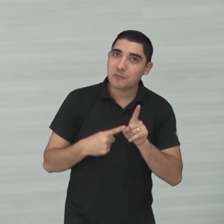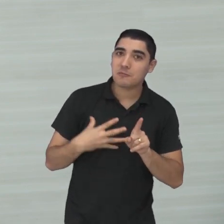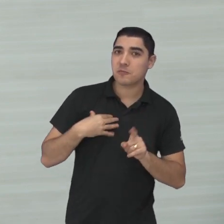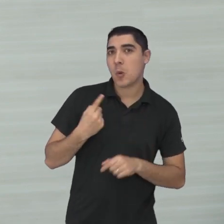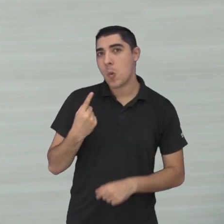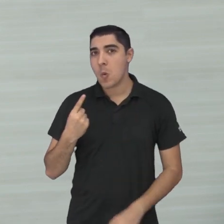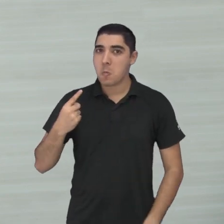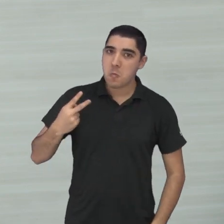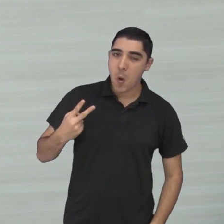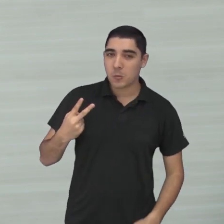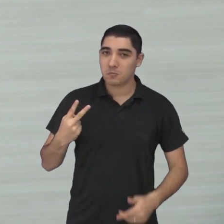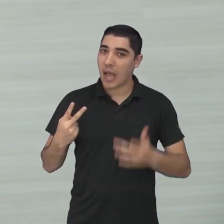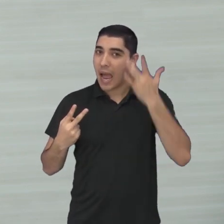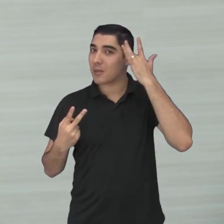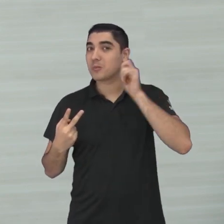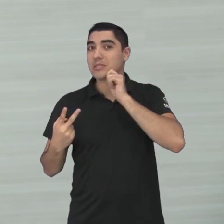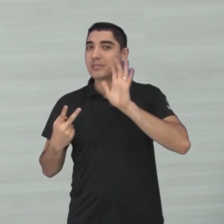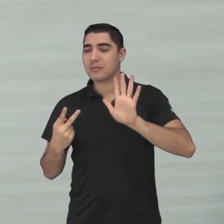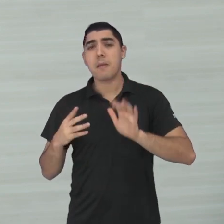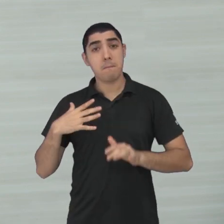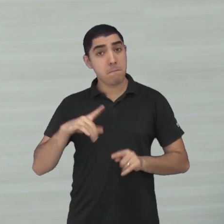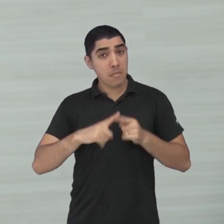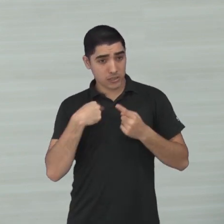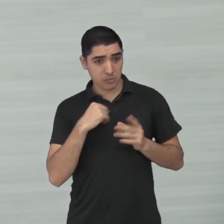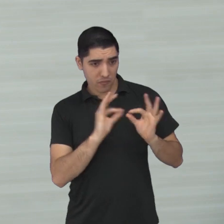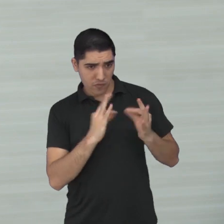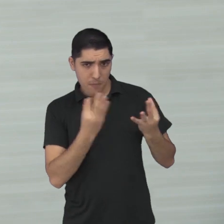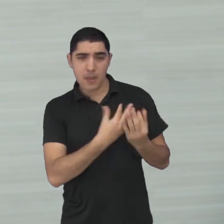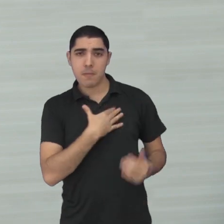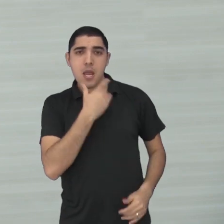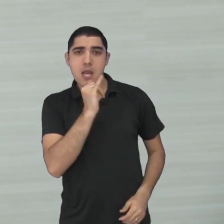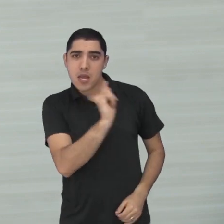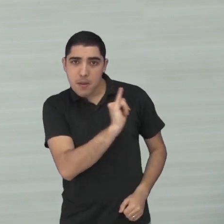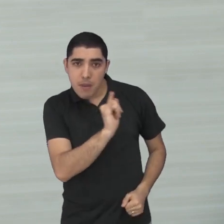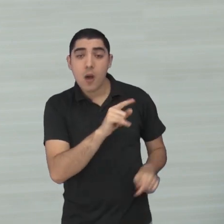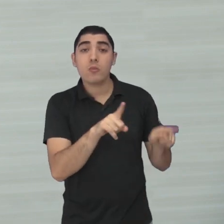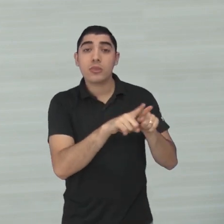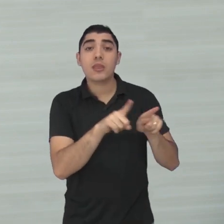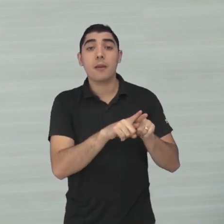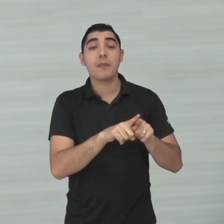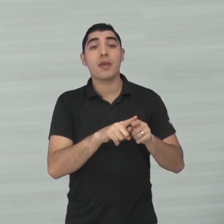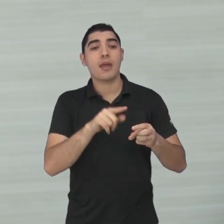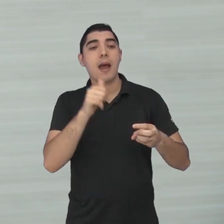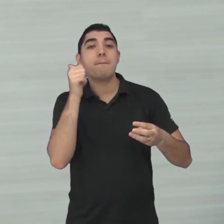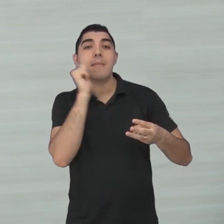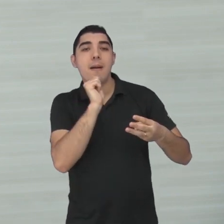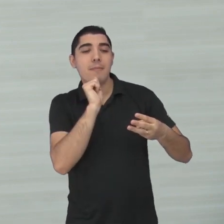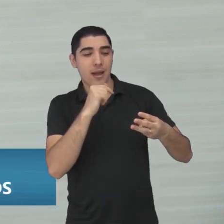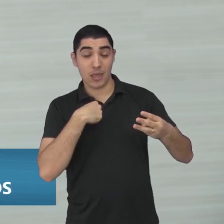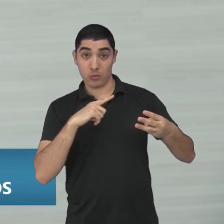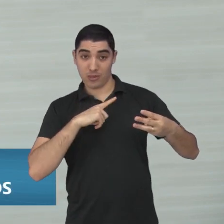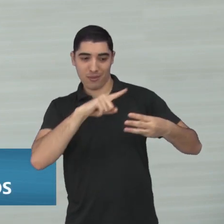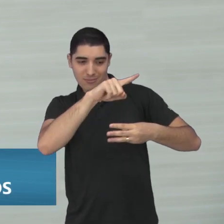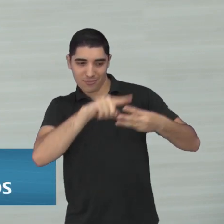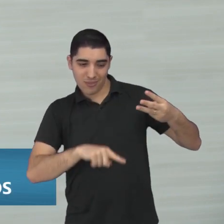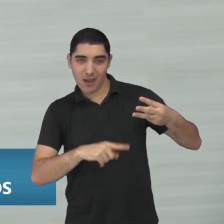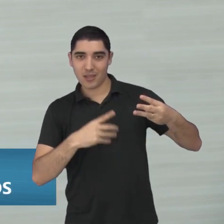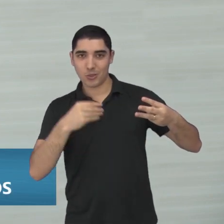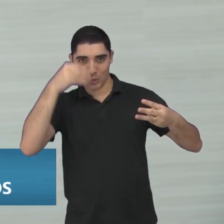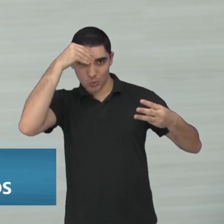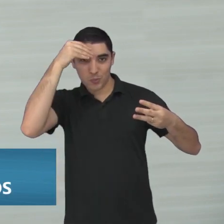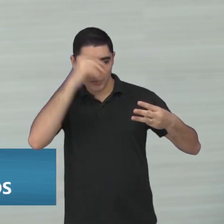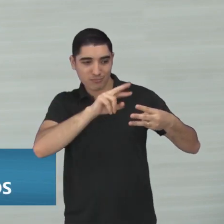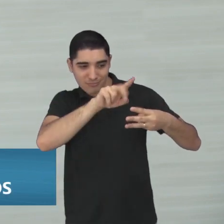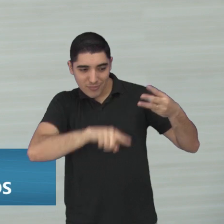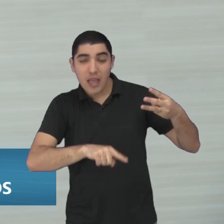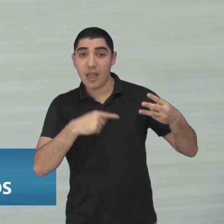ou dois, não sei ainda, mas convivo na minha família com meu irmão e com as mães dos meus três sobrinhos, então sei de perto